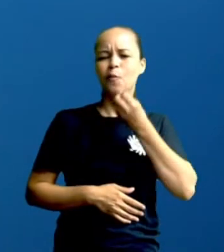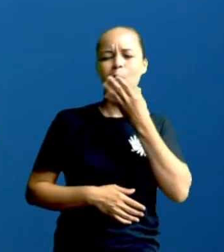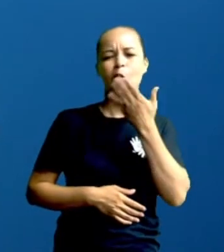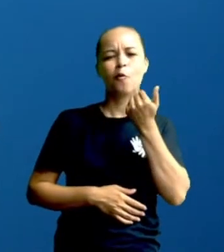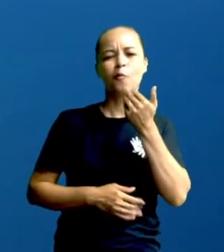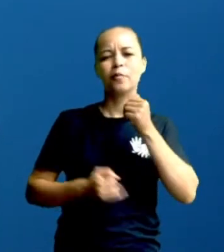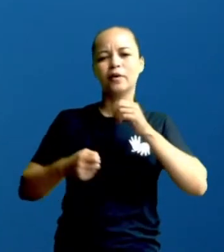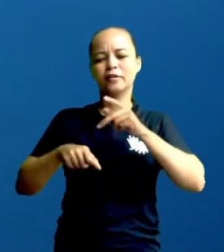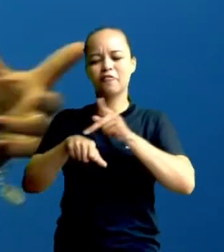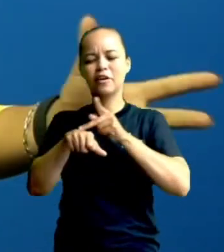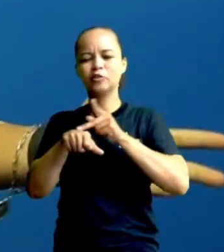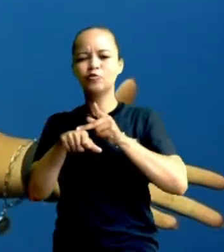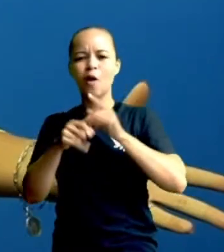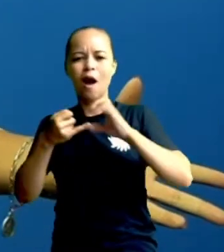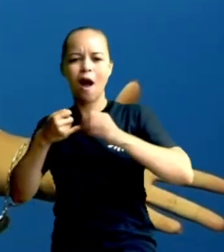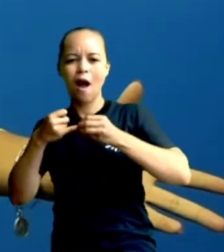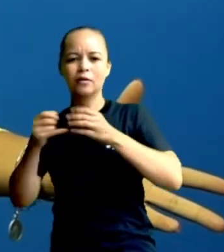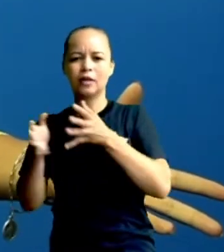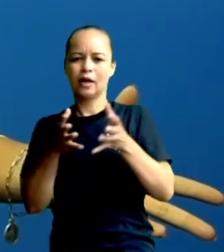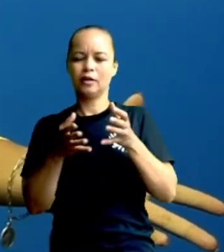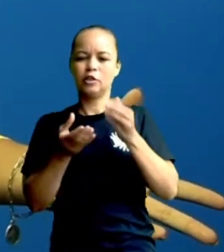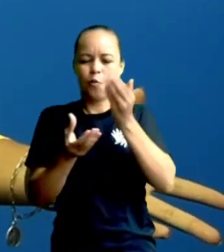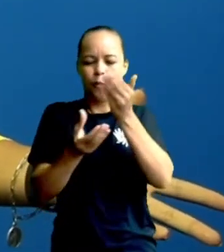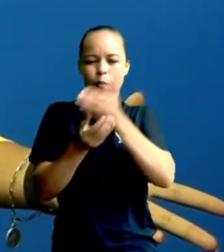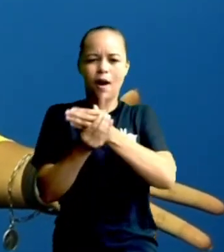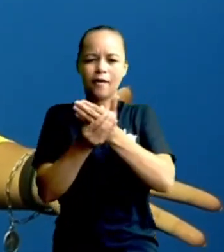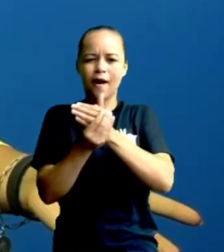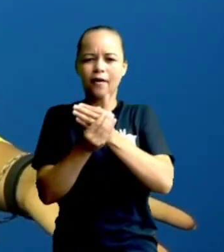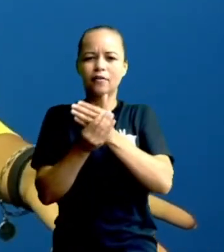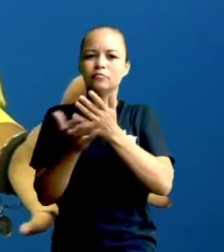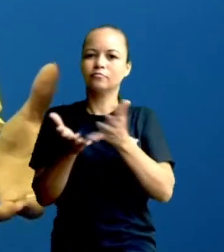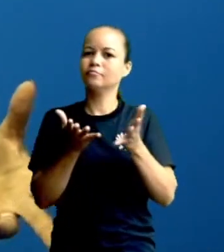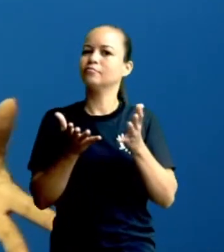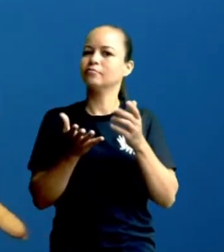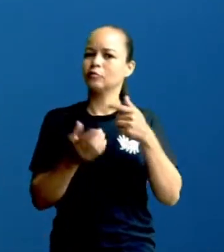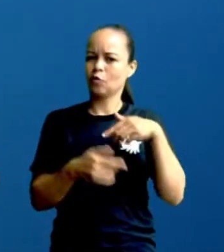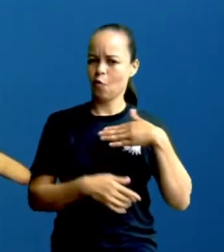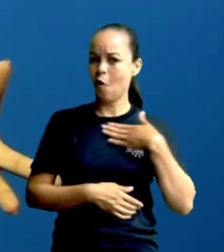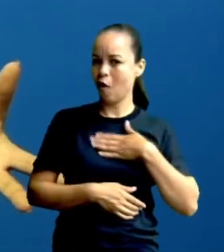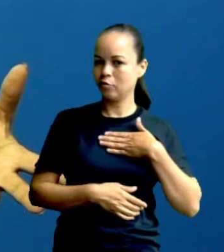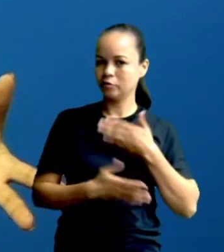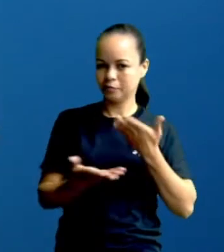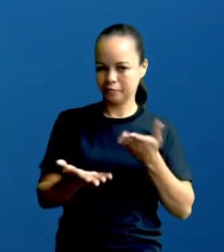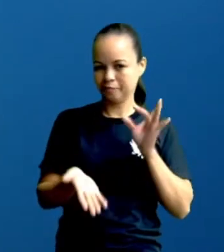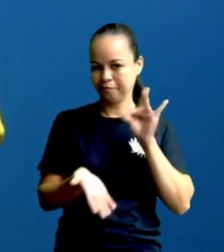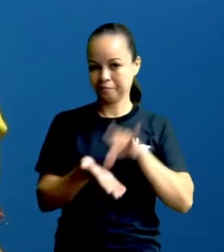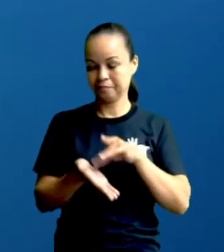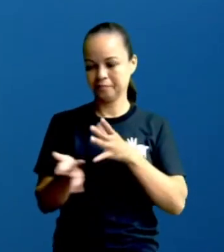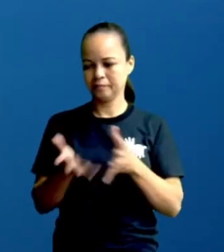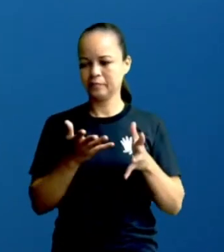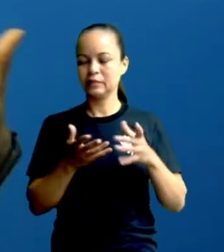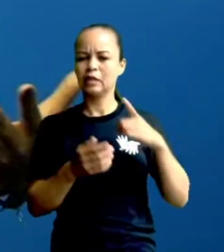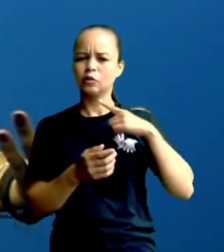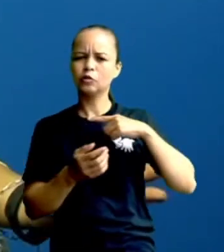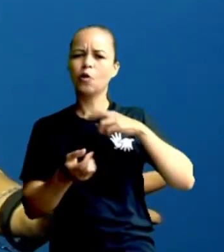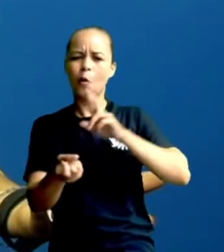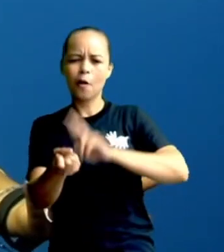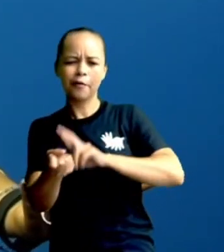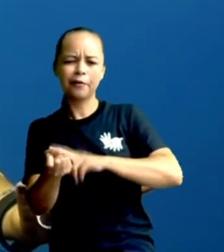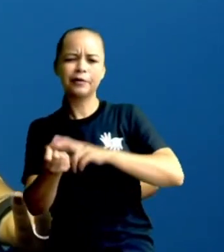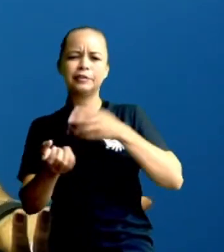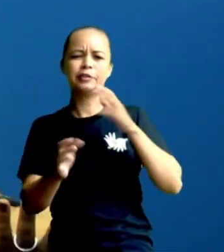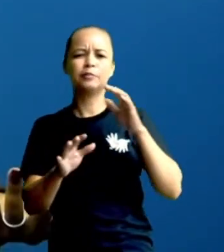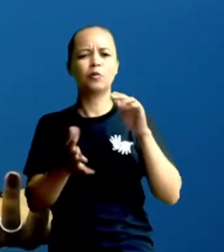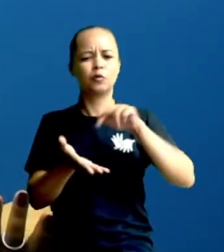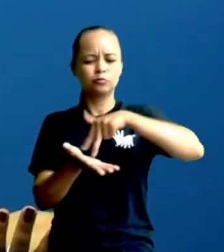de uma carajé? E aí, quem não gosta? Não é verdade? Então, tantas outras coisas também, como ritmos, danças e